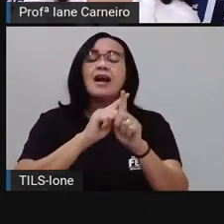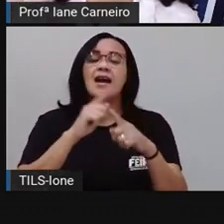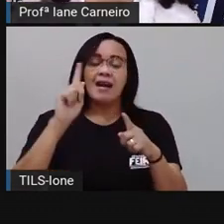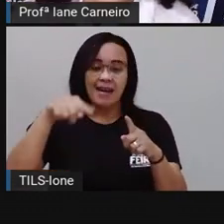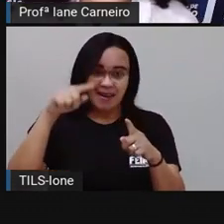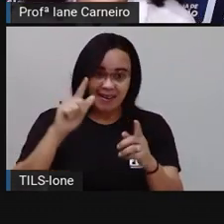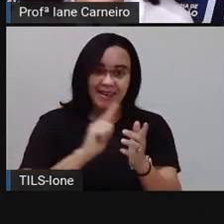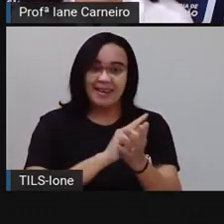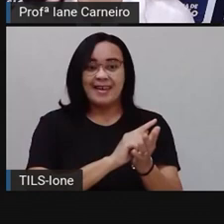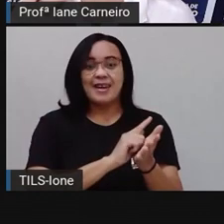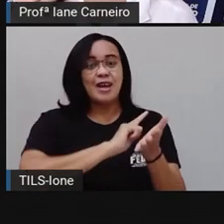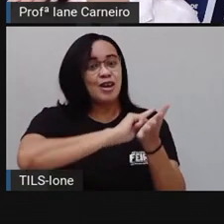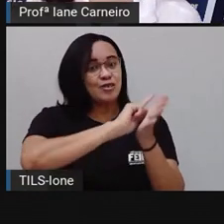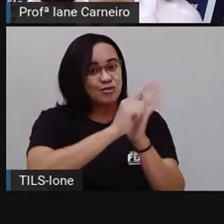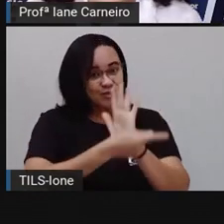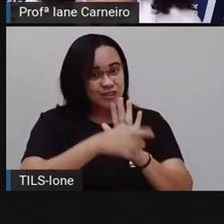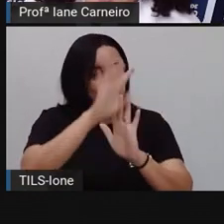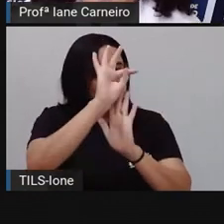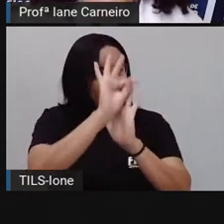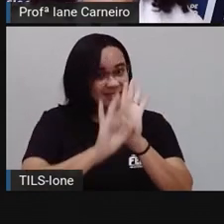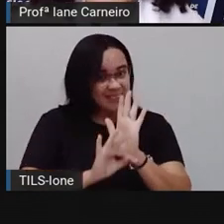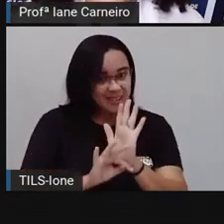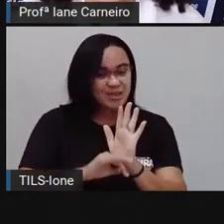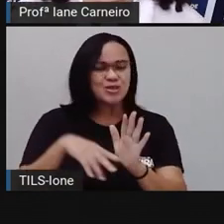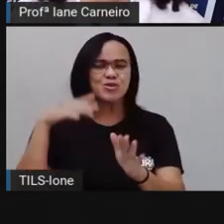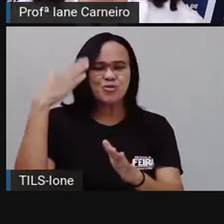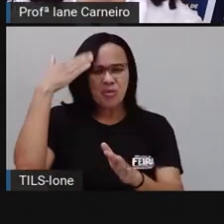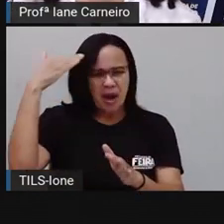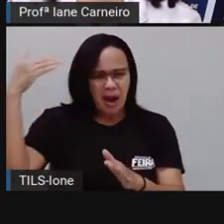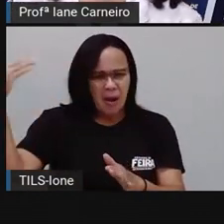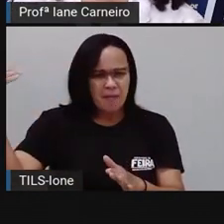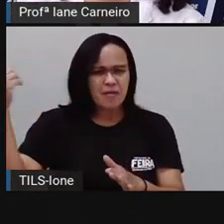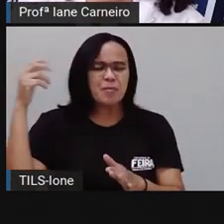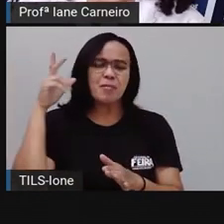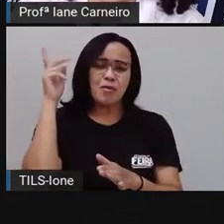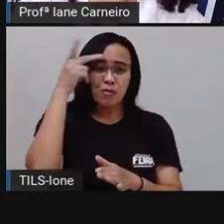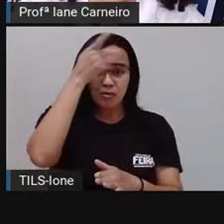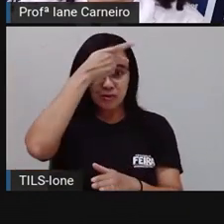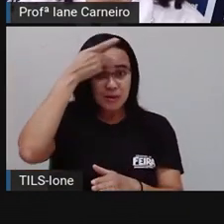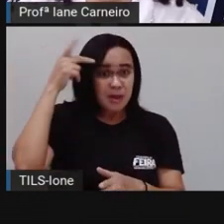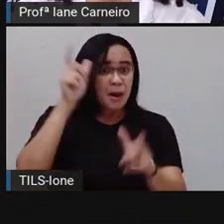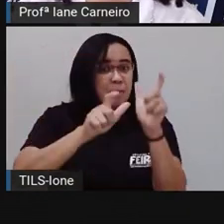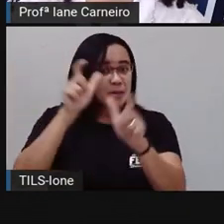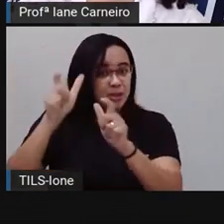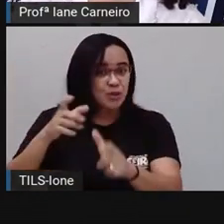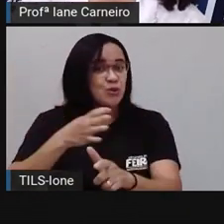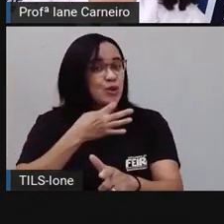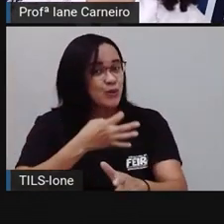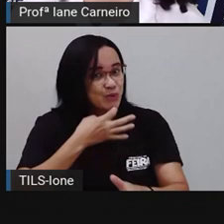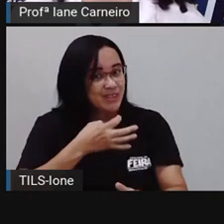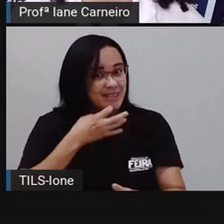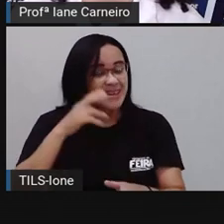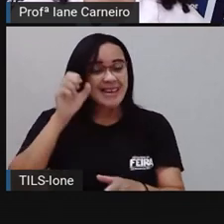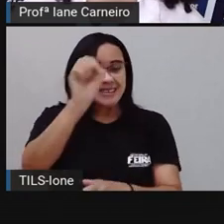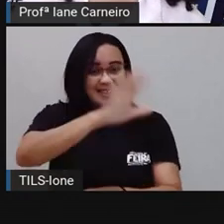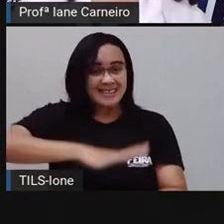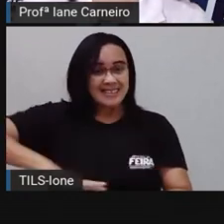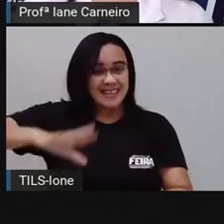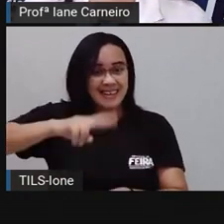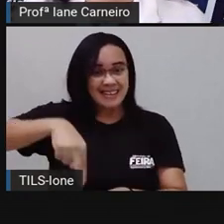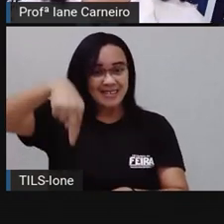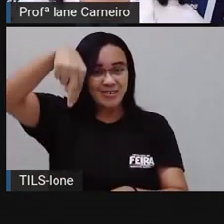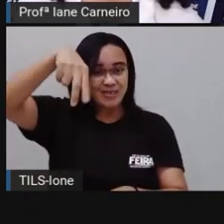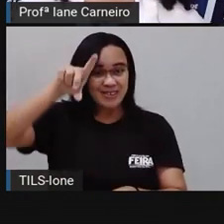bastante conhecido aqui no Nordeste, que é o Cordel. E o título de nossa aula de hoje é